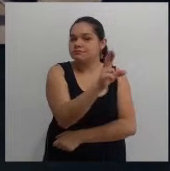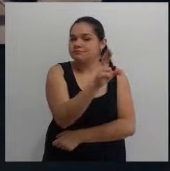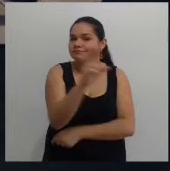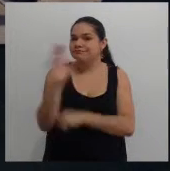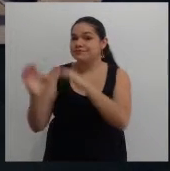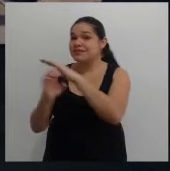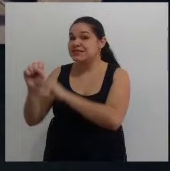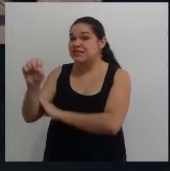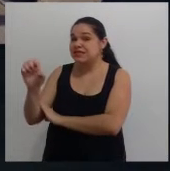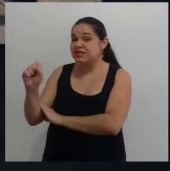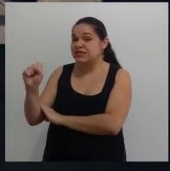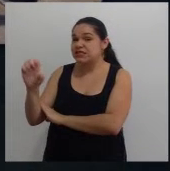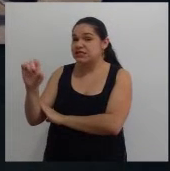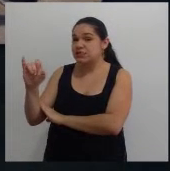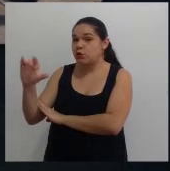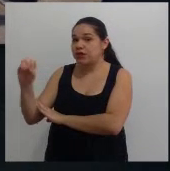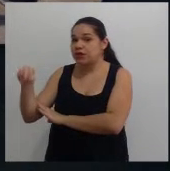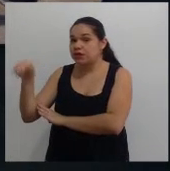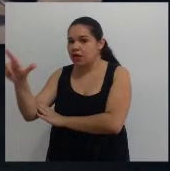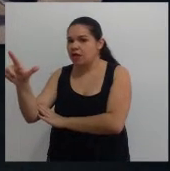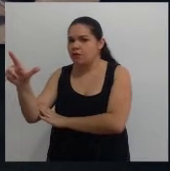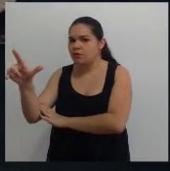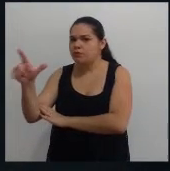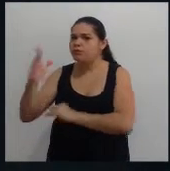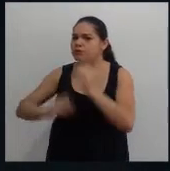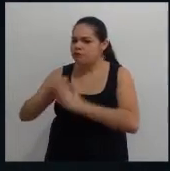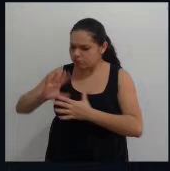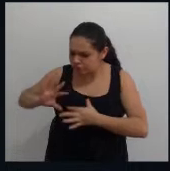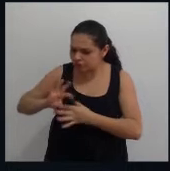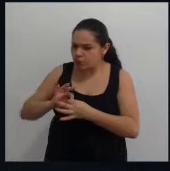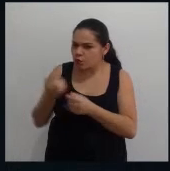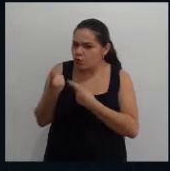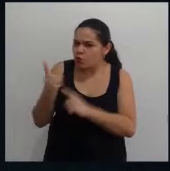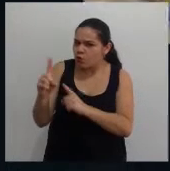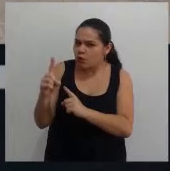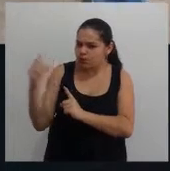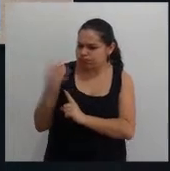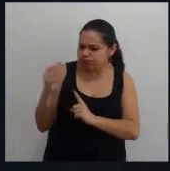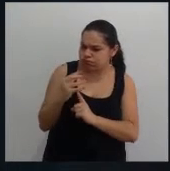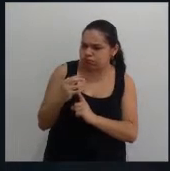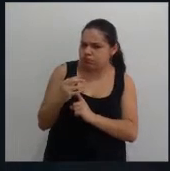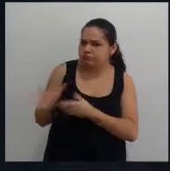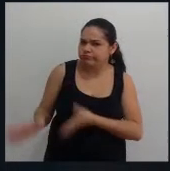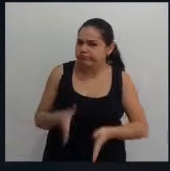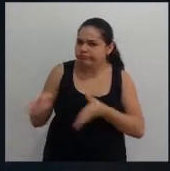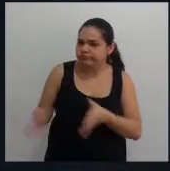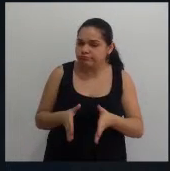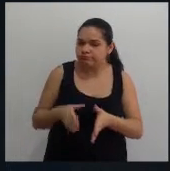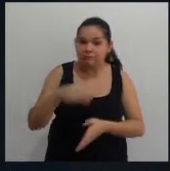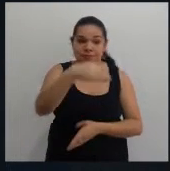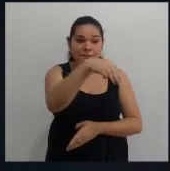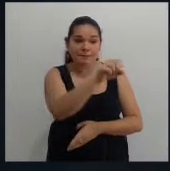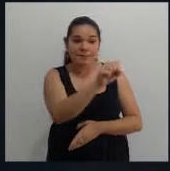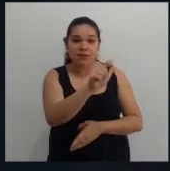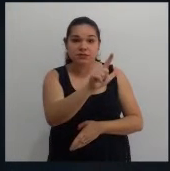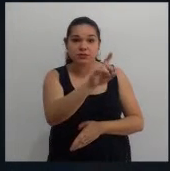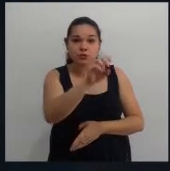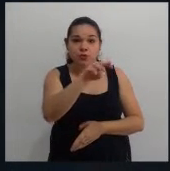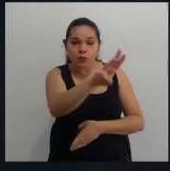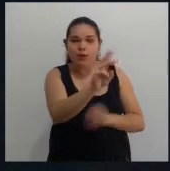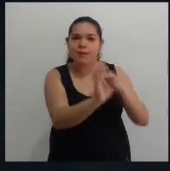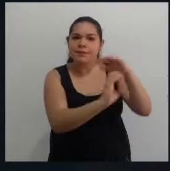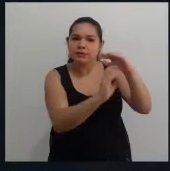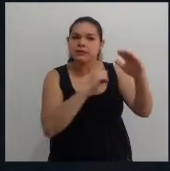Seccional. Metalúrgicos se mobilizam contra a pressão no chão de fábrica. Maflow. Empresa tem até 28 de abril para